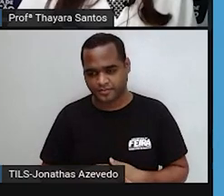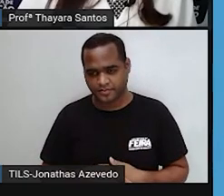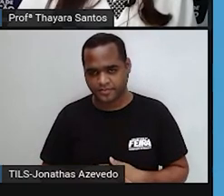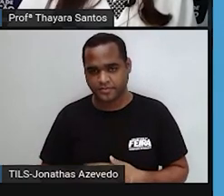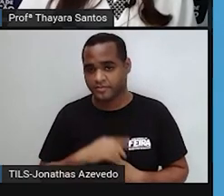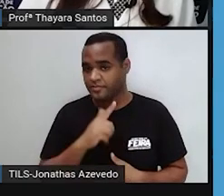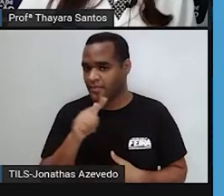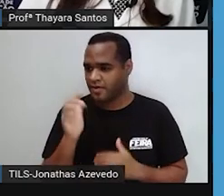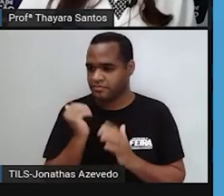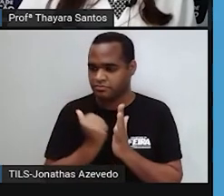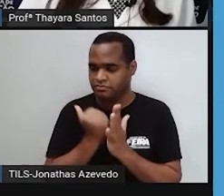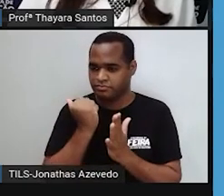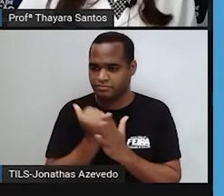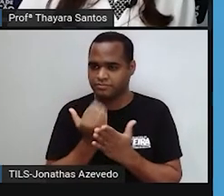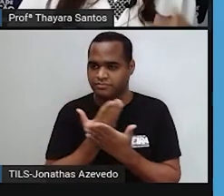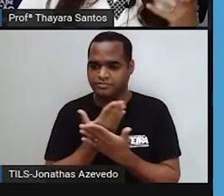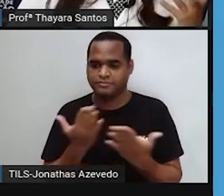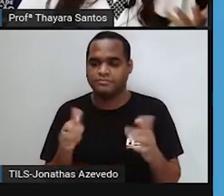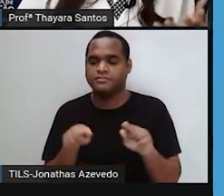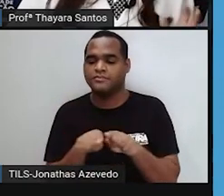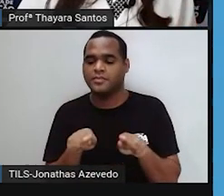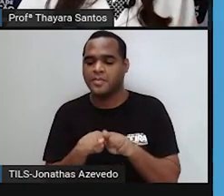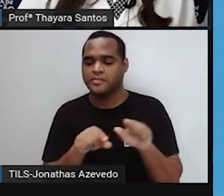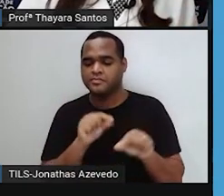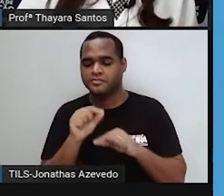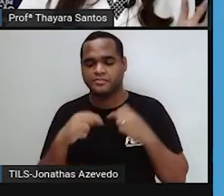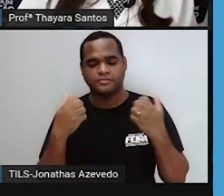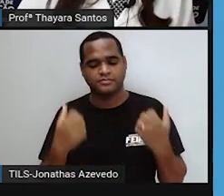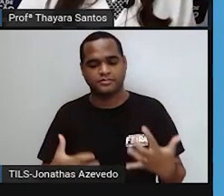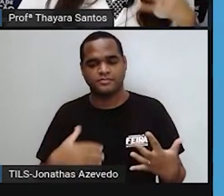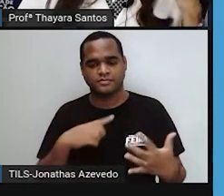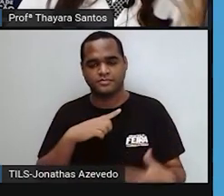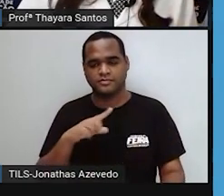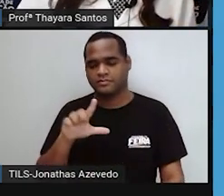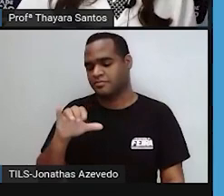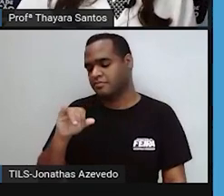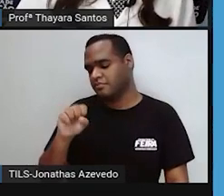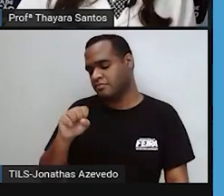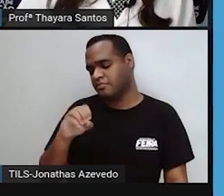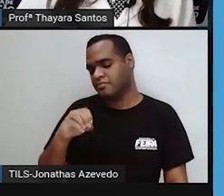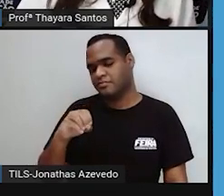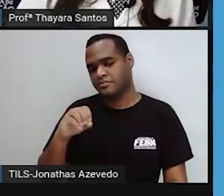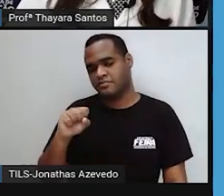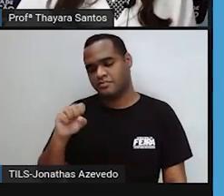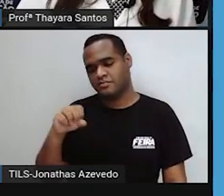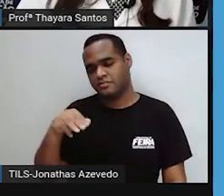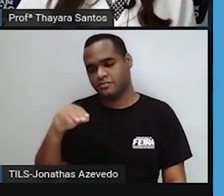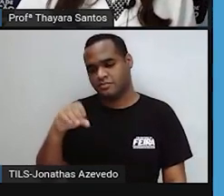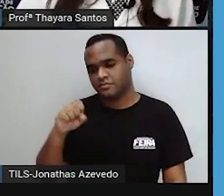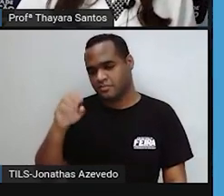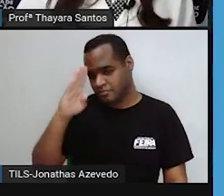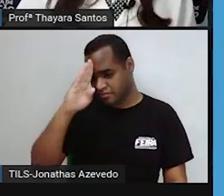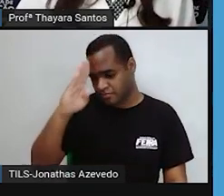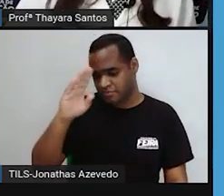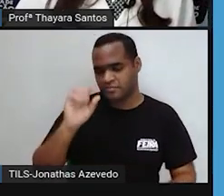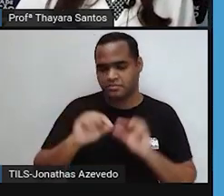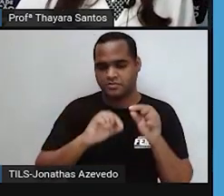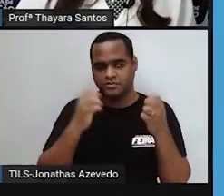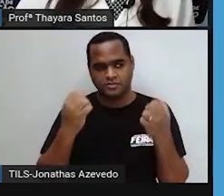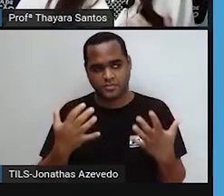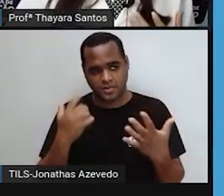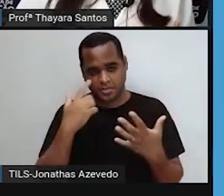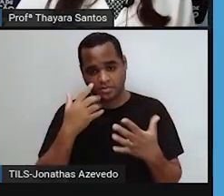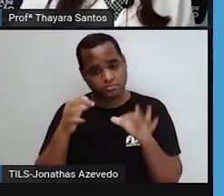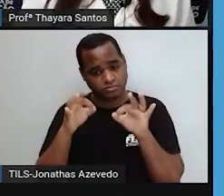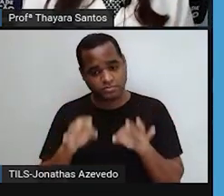Além disso, a gente tem também uma outra organela que é chamada de lisossomo. E qual é a função desse lisossomo? É